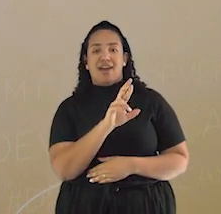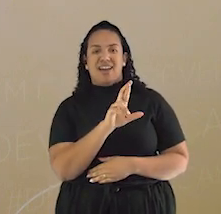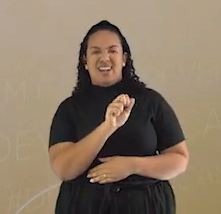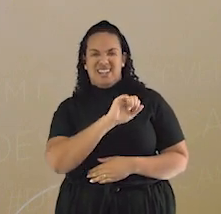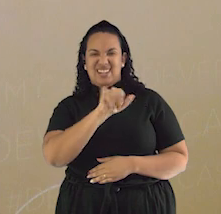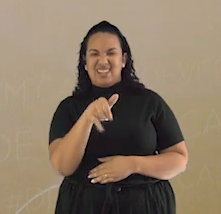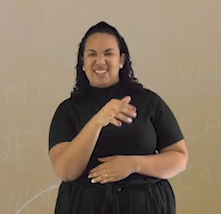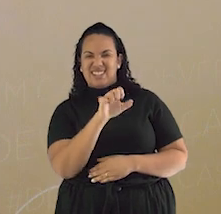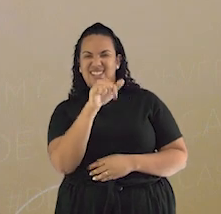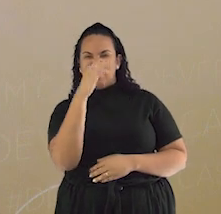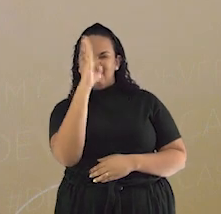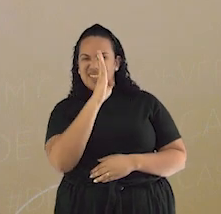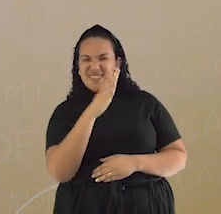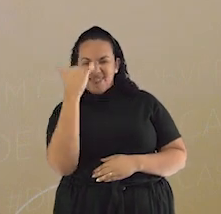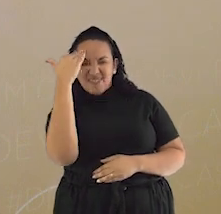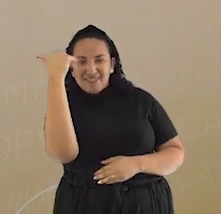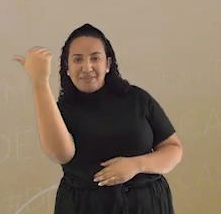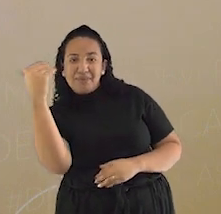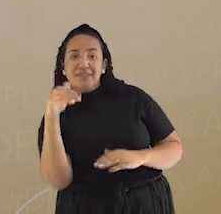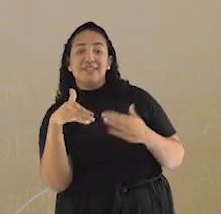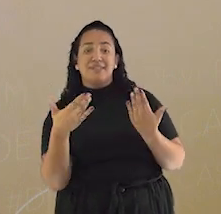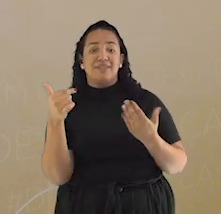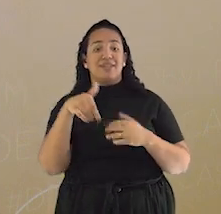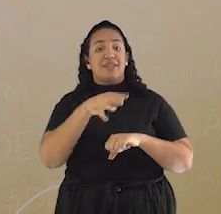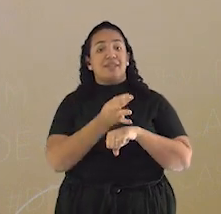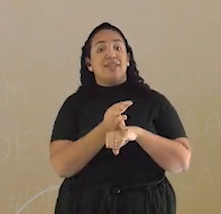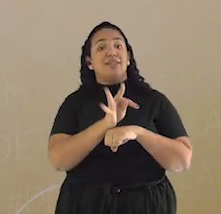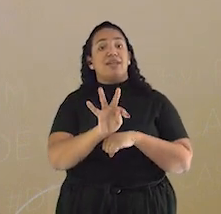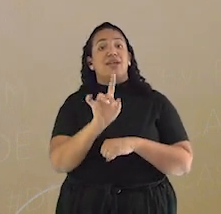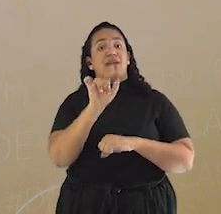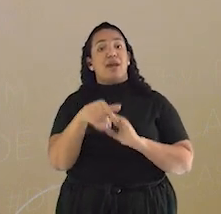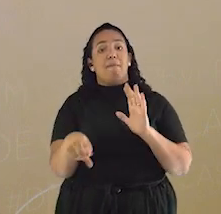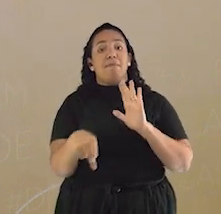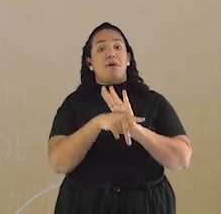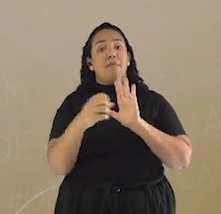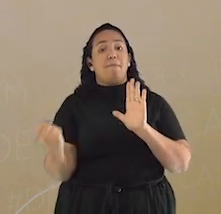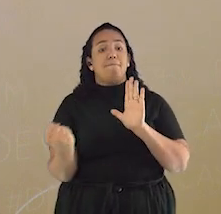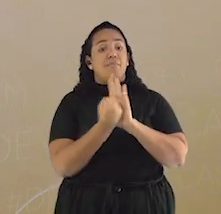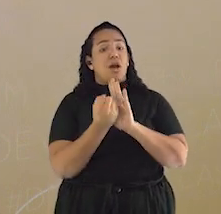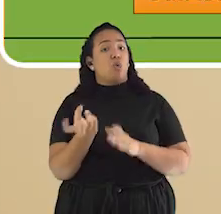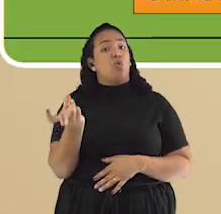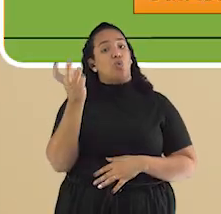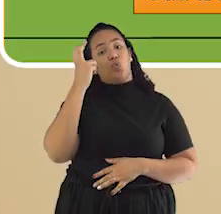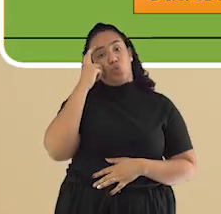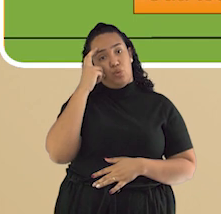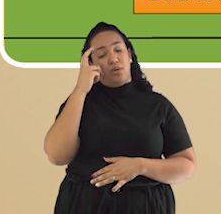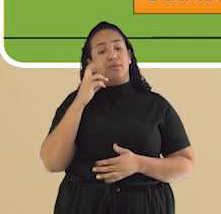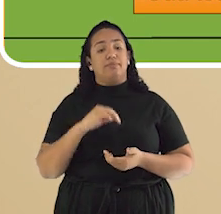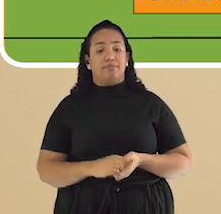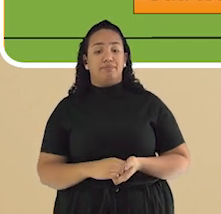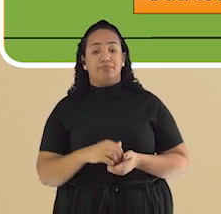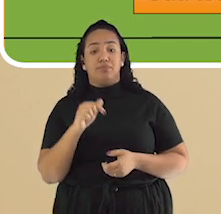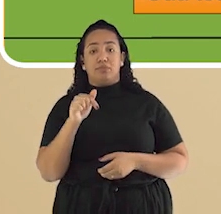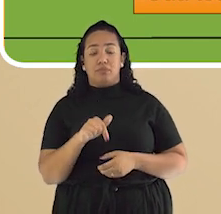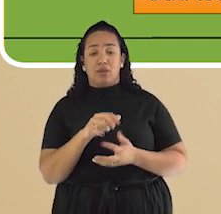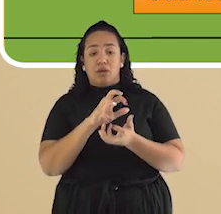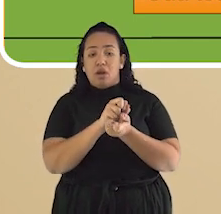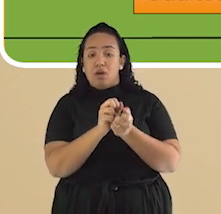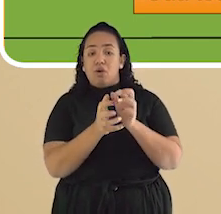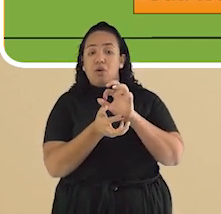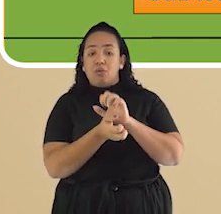Brasil. Tanto que sua técnica de feitura se tornou um patrimônio cultural e material. É um bolinho de feijão fradinho,